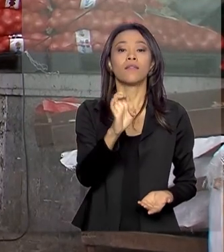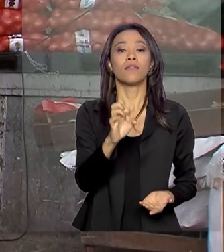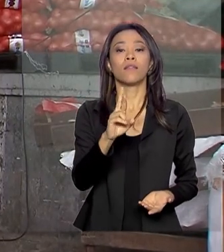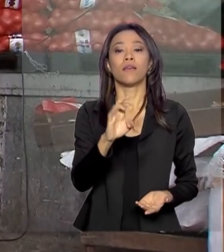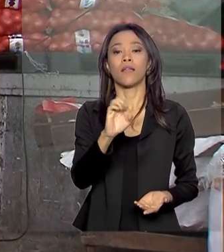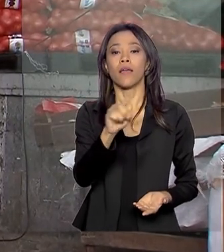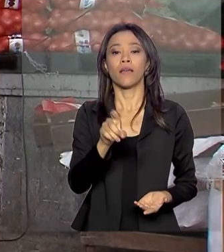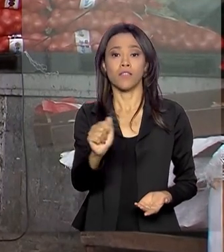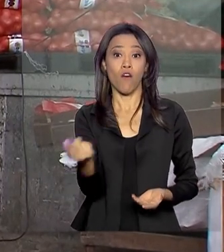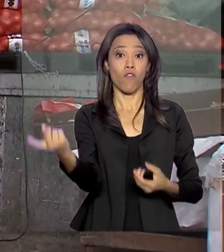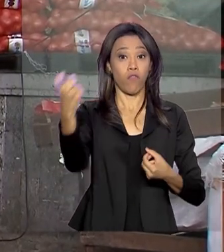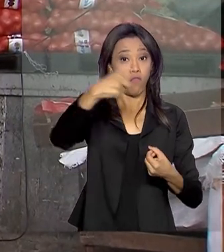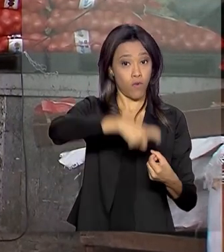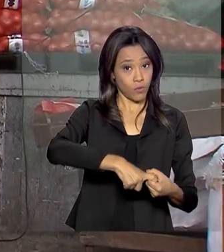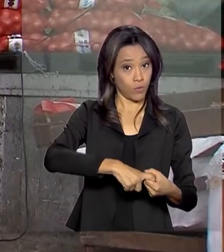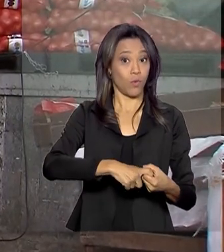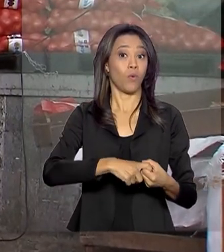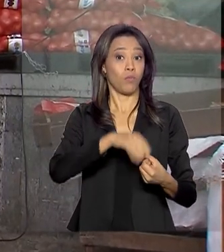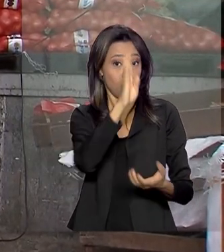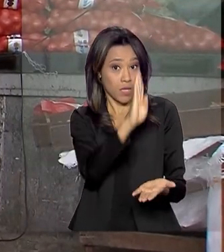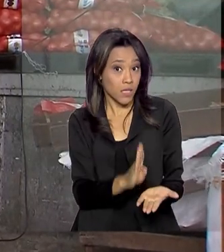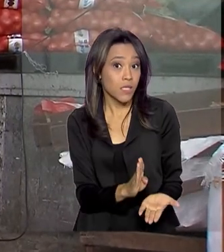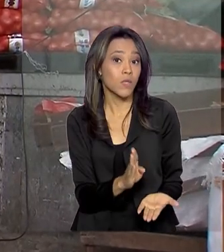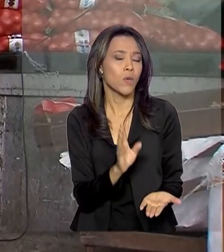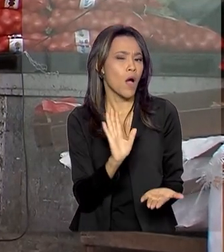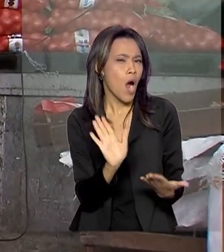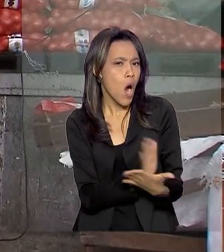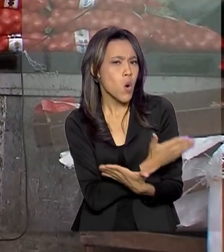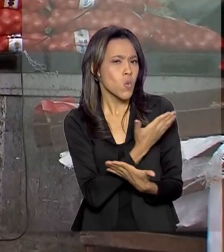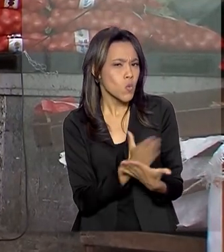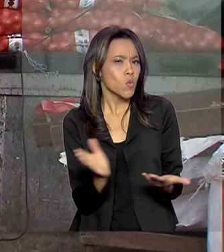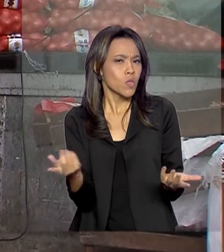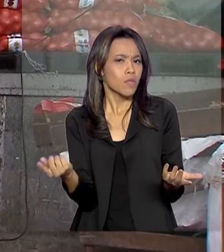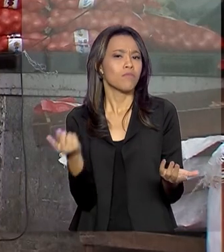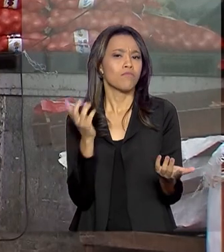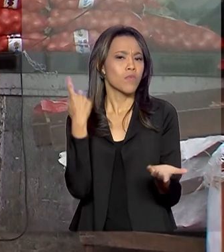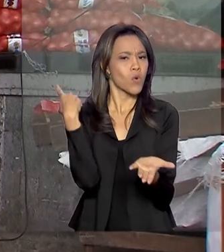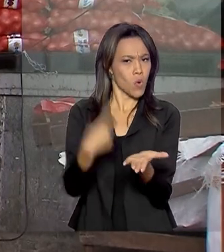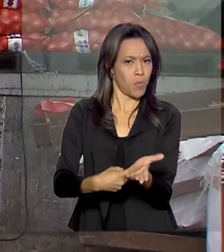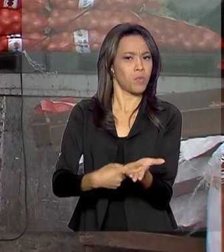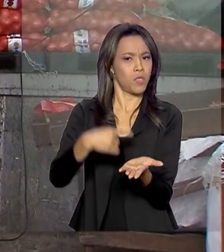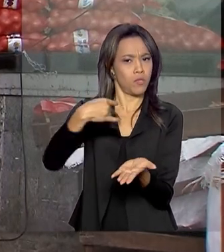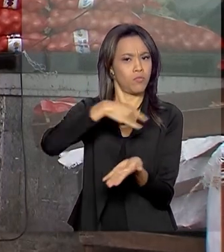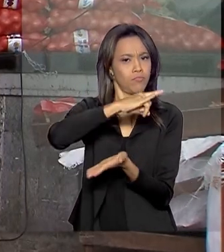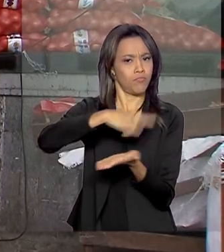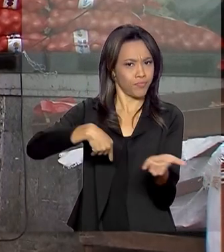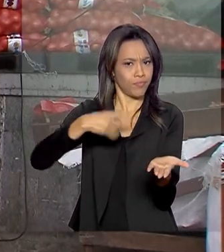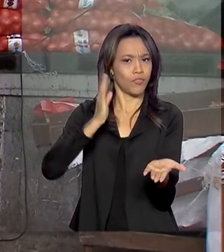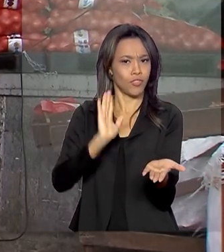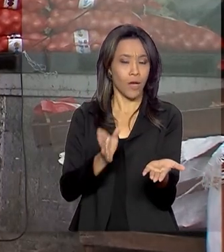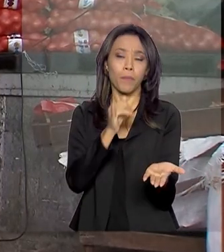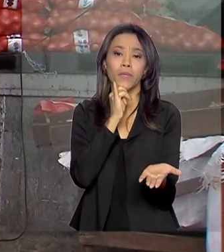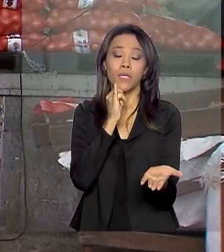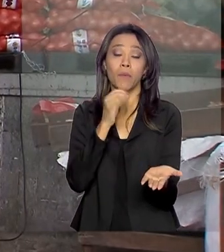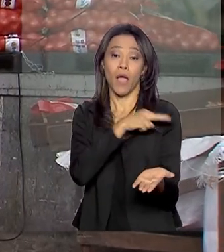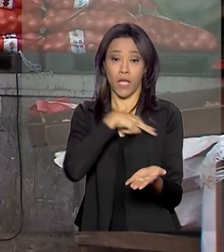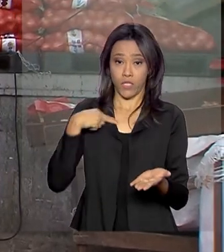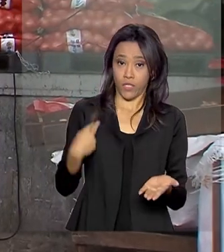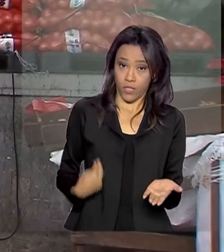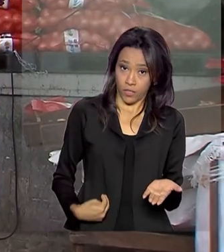internacional do governo brasileiro com alguns acordos na bagagem. A China, por exemplo,